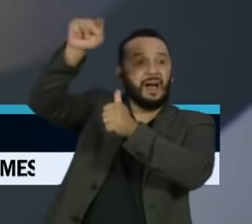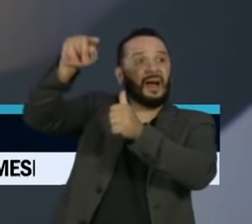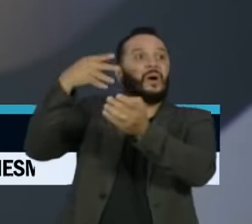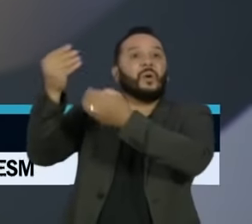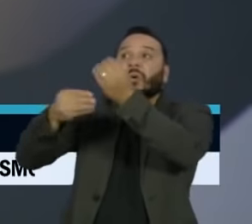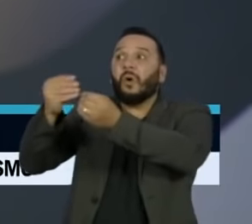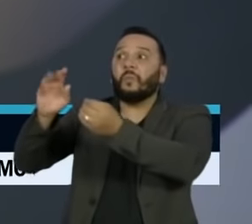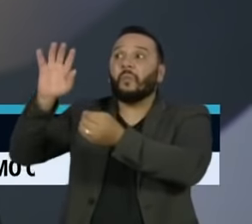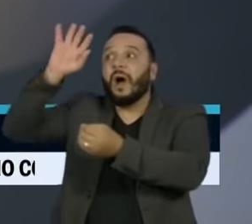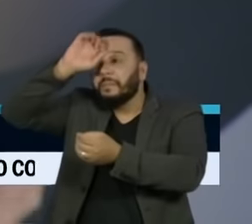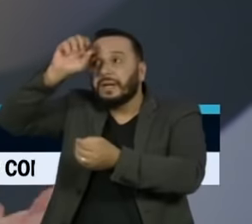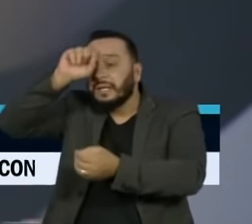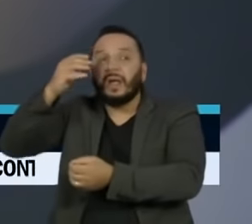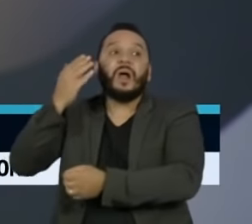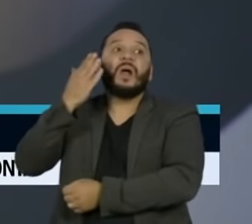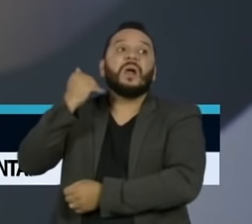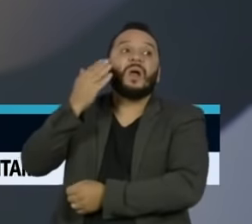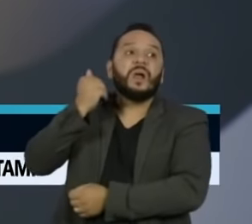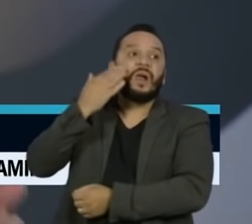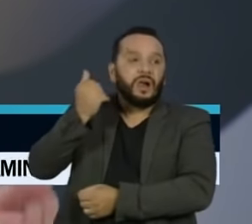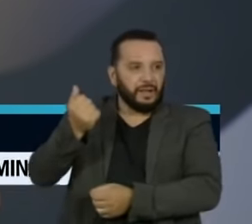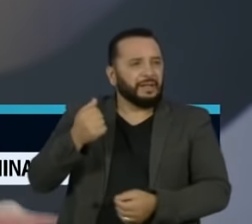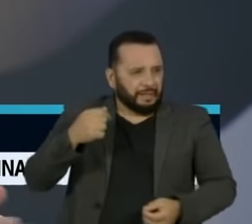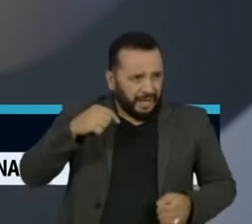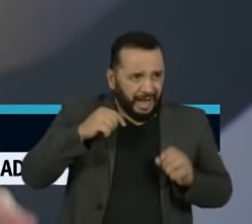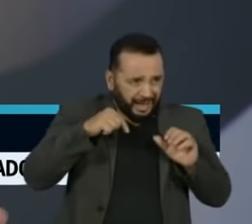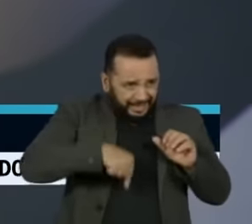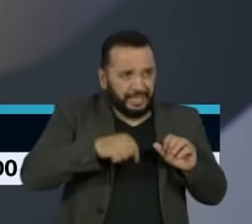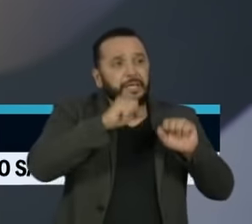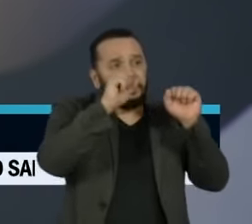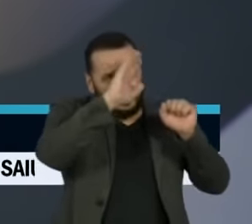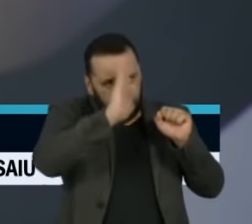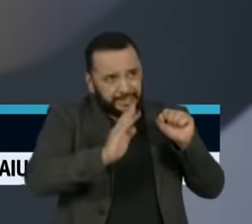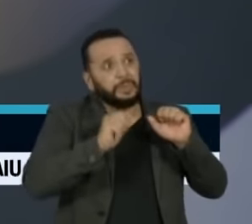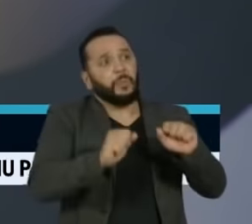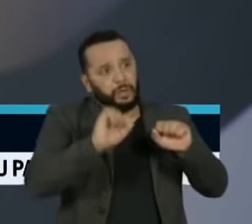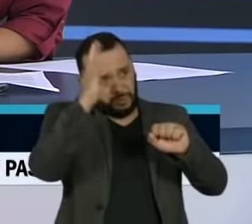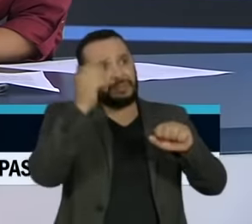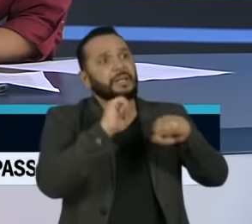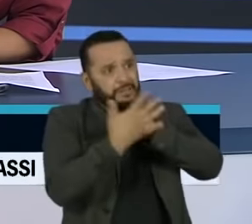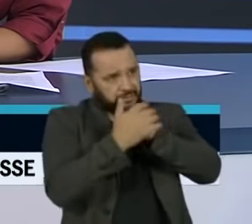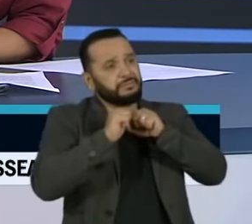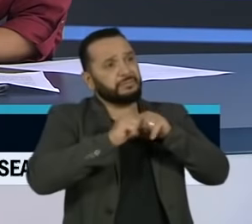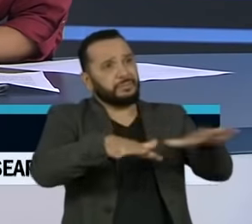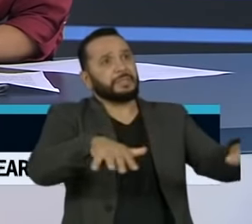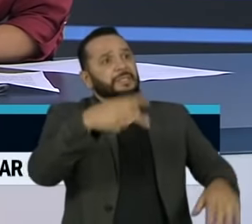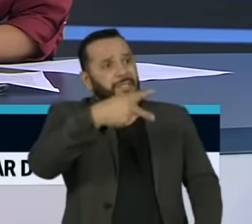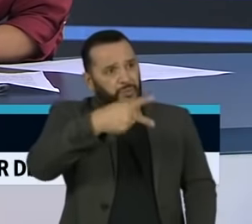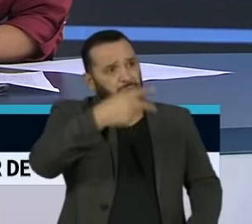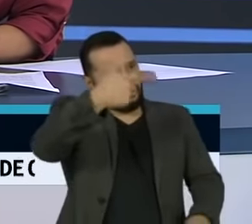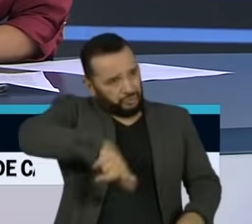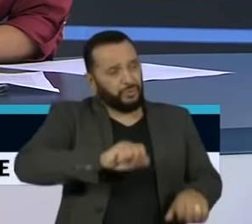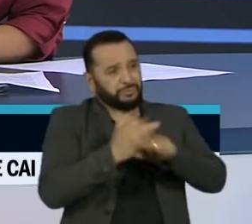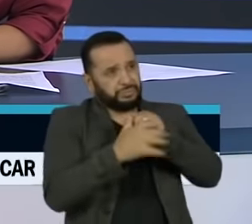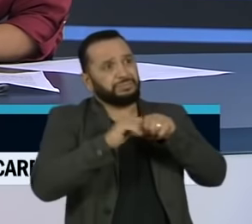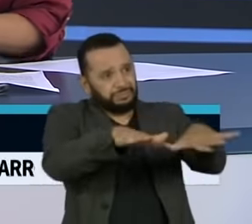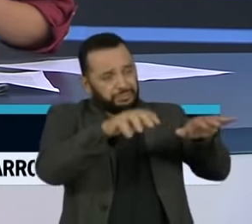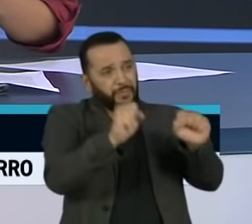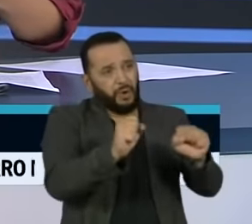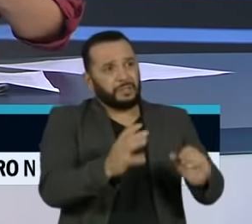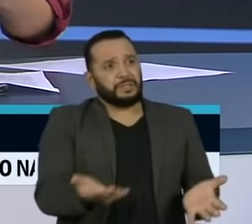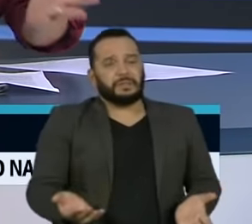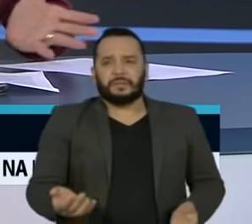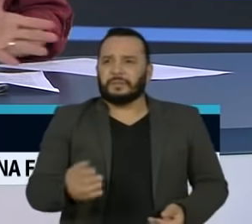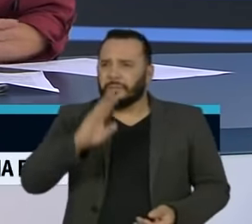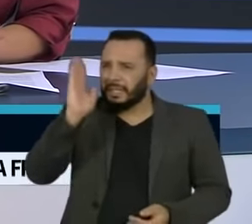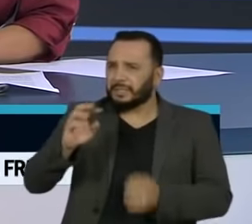eles. Ou a gente acha que a gente é imune à segunda onda e a segunda onda só acontece no país dos outros, no nosso não. Pois é, o Brasil também tem essa chance de viver